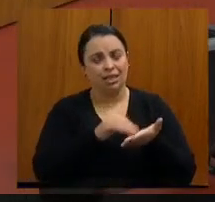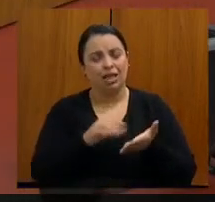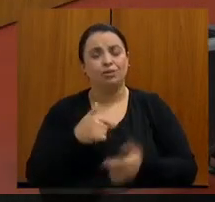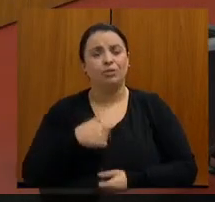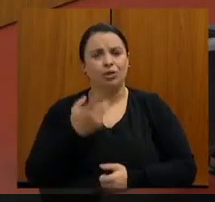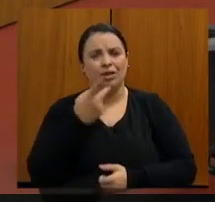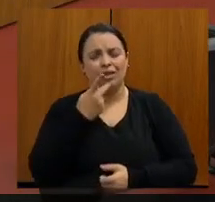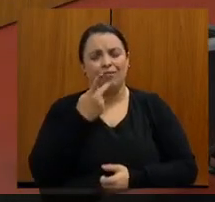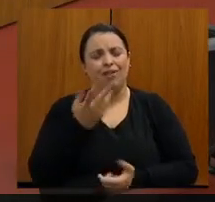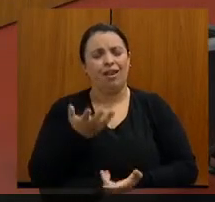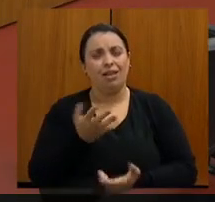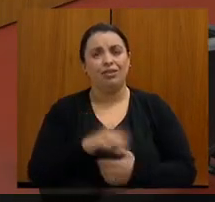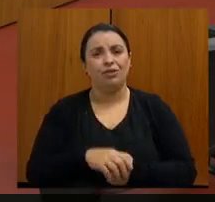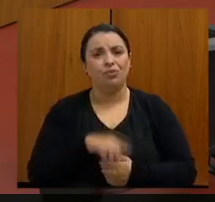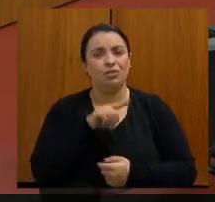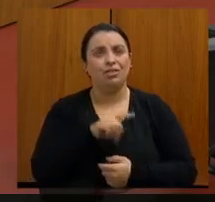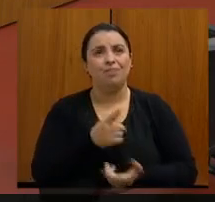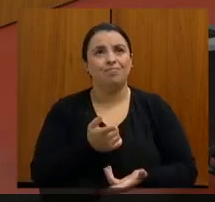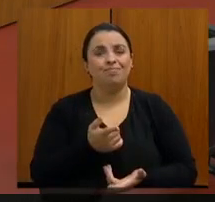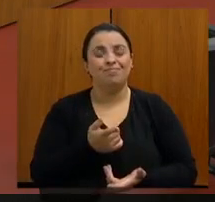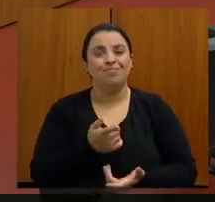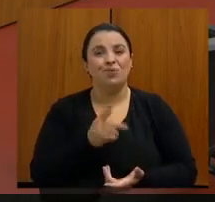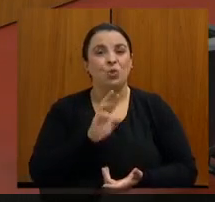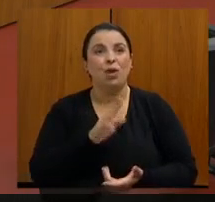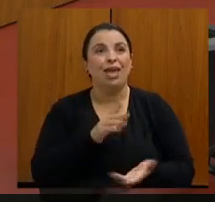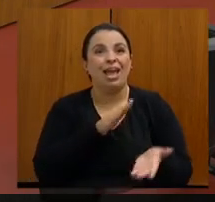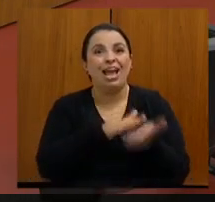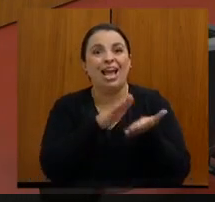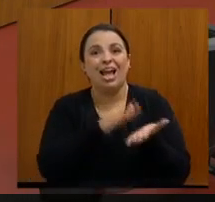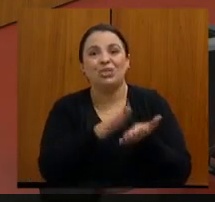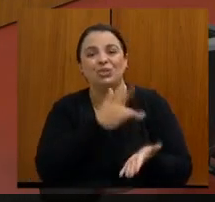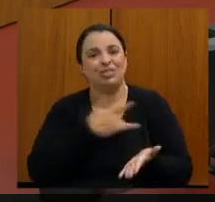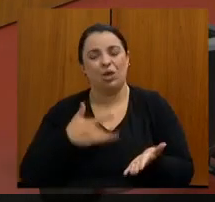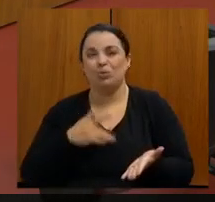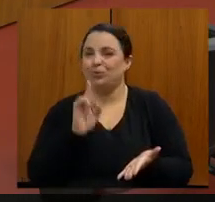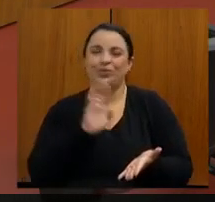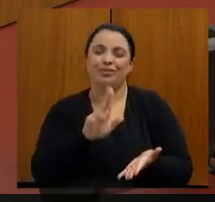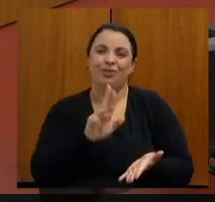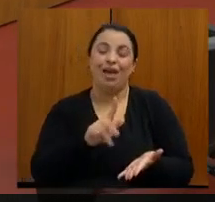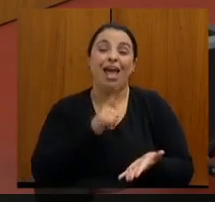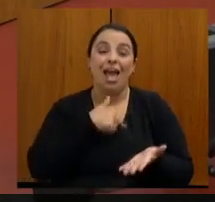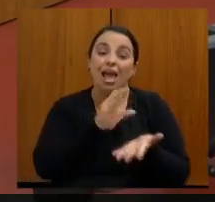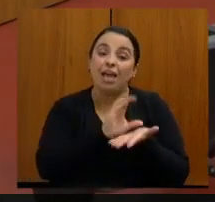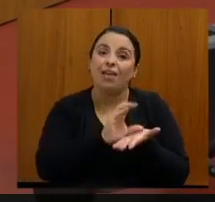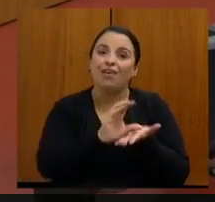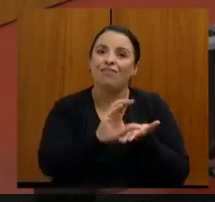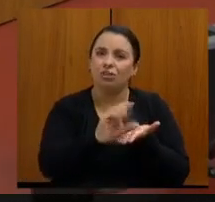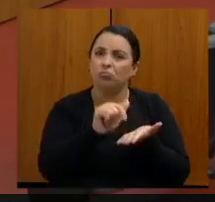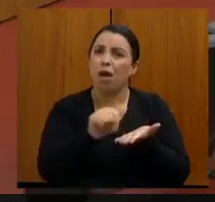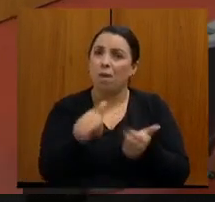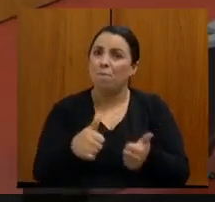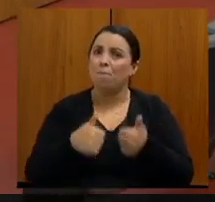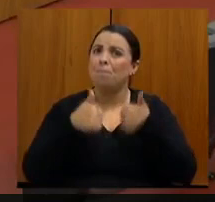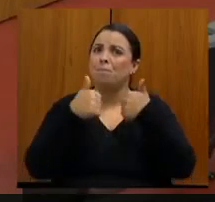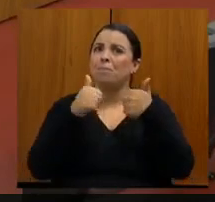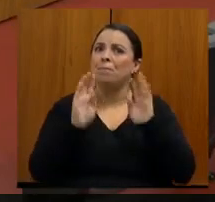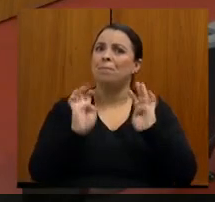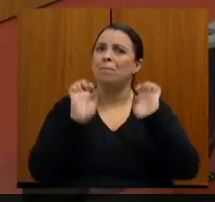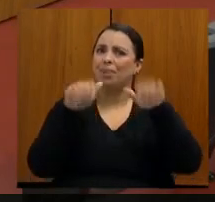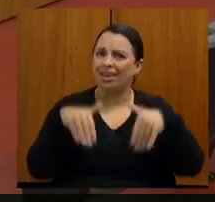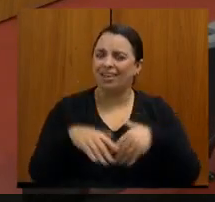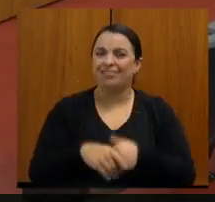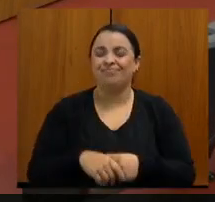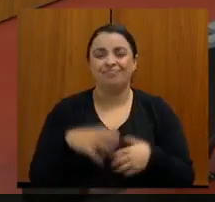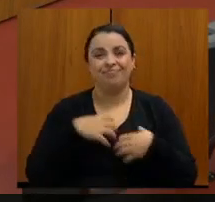não gastou, o senhor investiu em saúde. e investiu bem. Eu fico muito feliz de